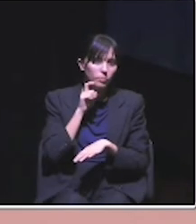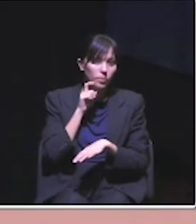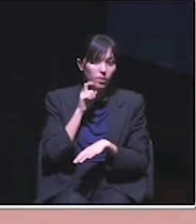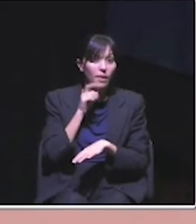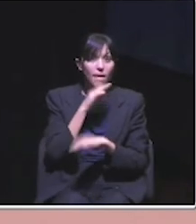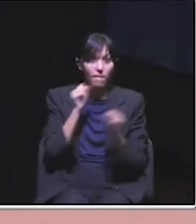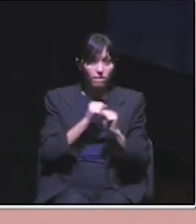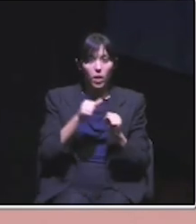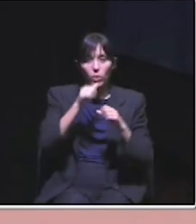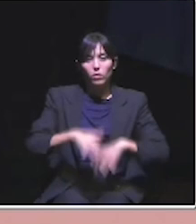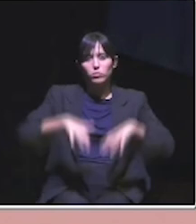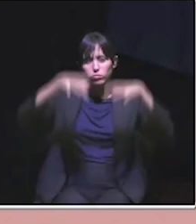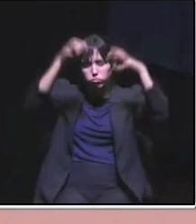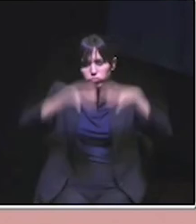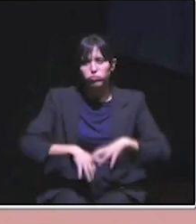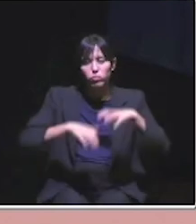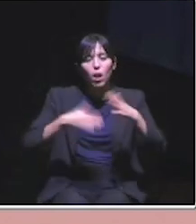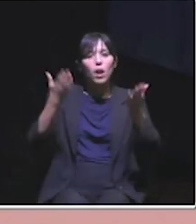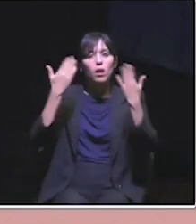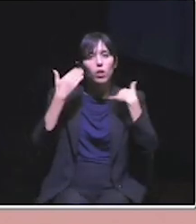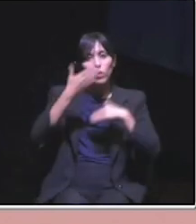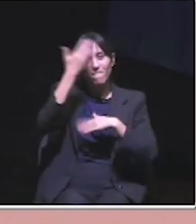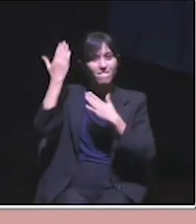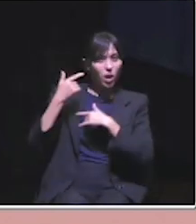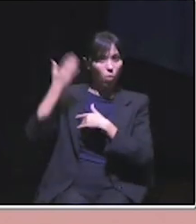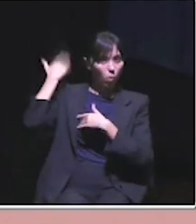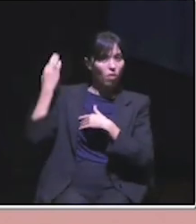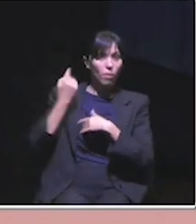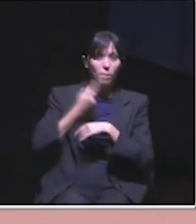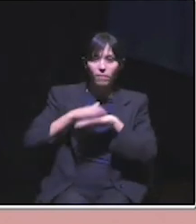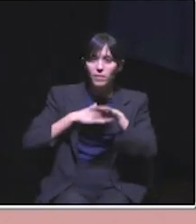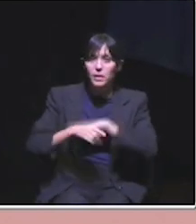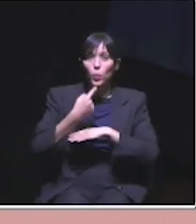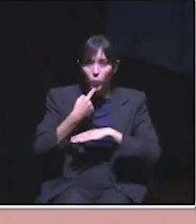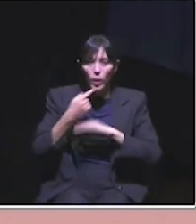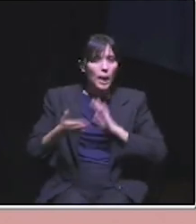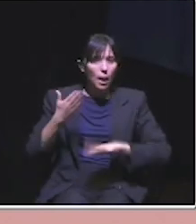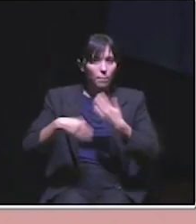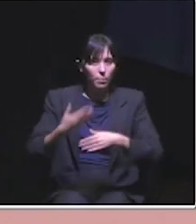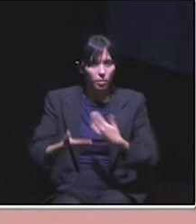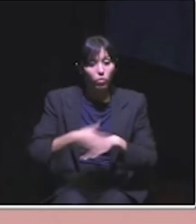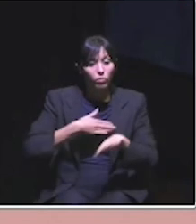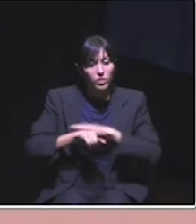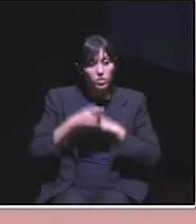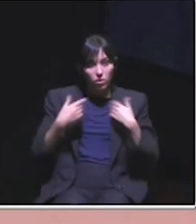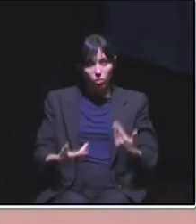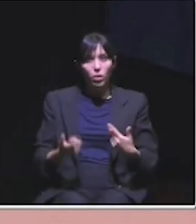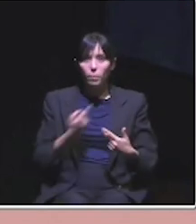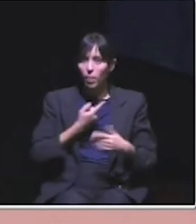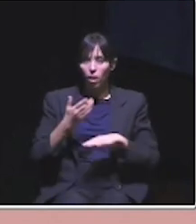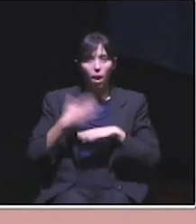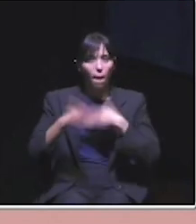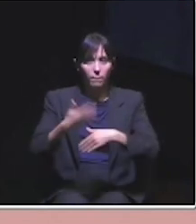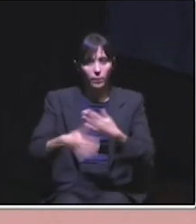inverno, as ondas de calor do último verão, vêm-nos mostrar que é preciso fazer muito mais e muito mais rápido. O que é preciso intervir é intervir rapidamente nas